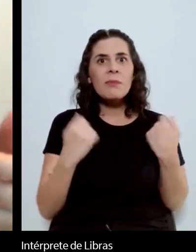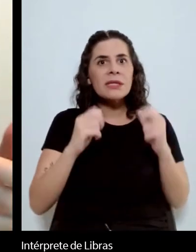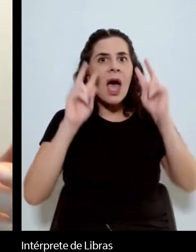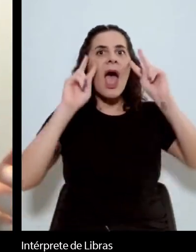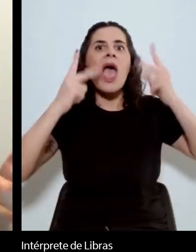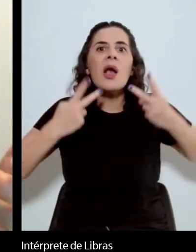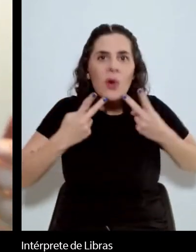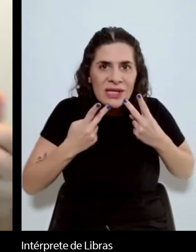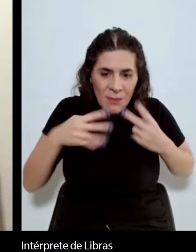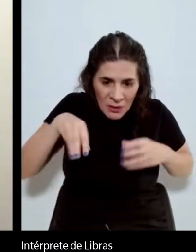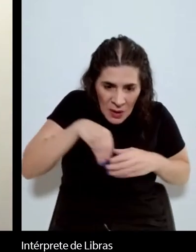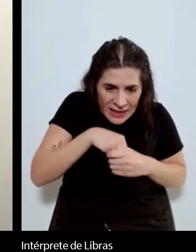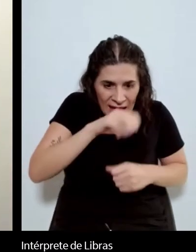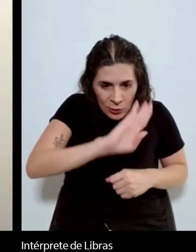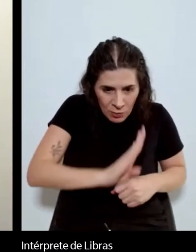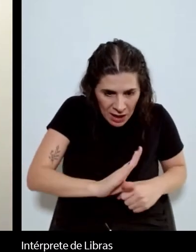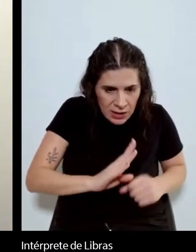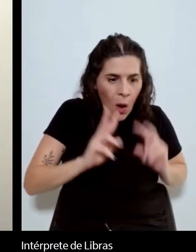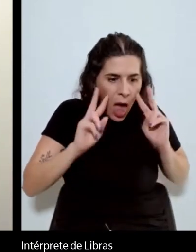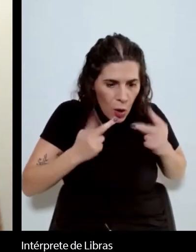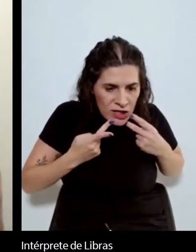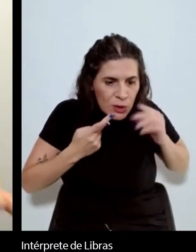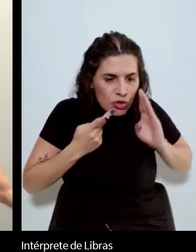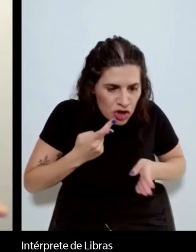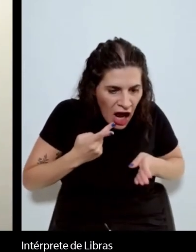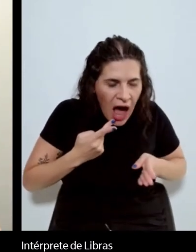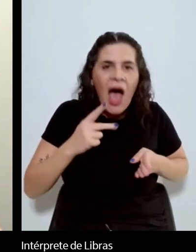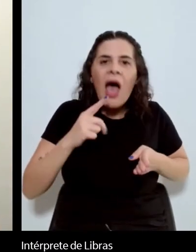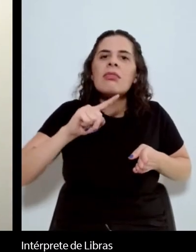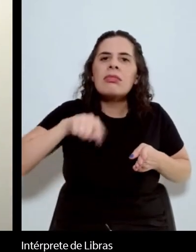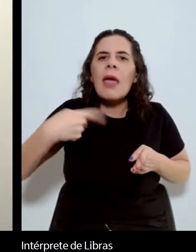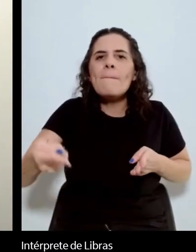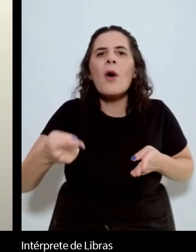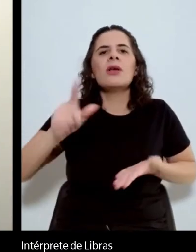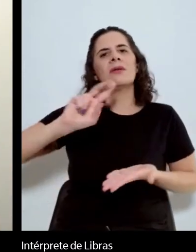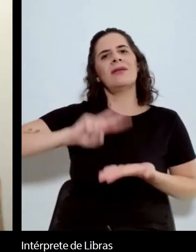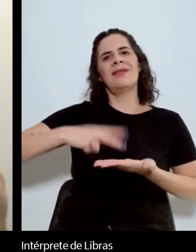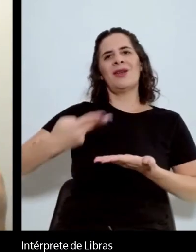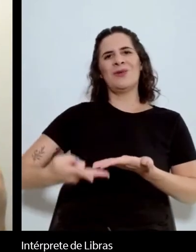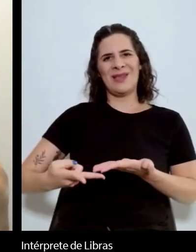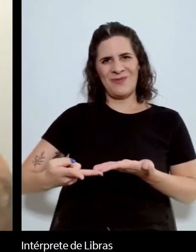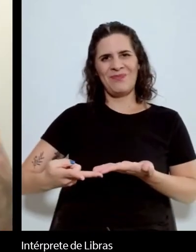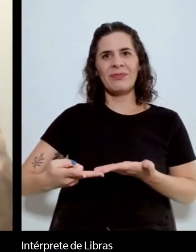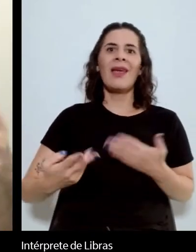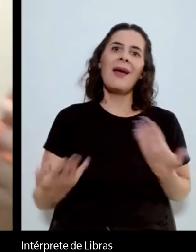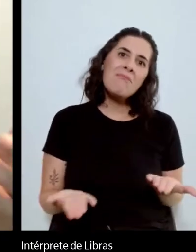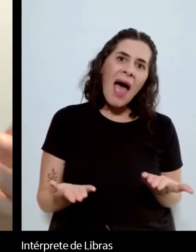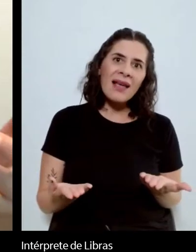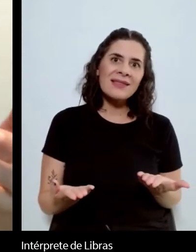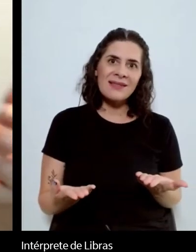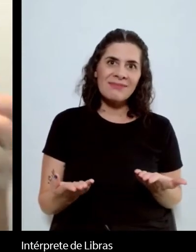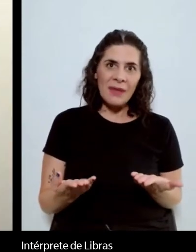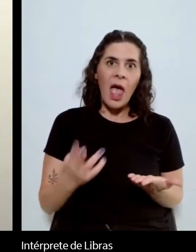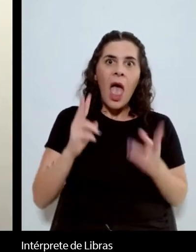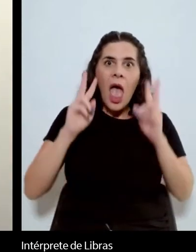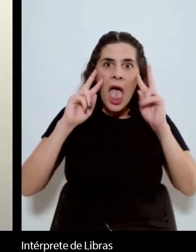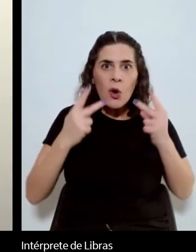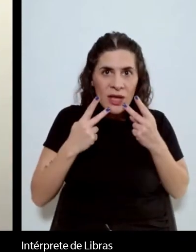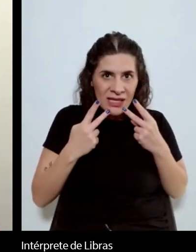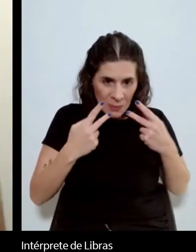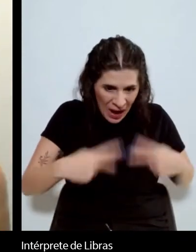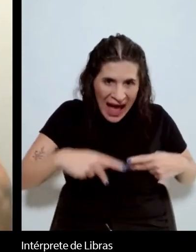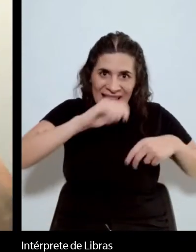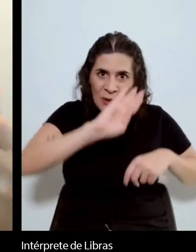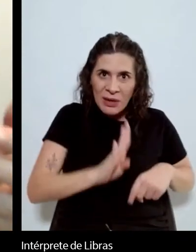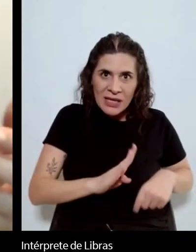para depois serem traduzidos. Entretanto, esse reconhecimento nacional não garante a tradução imediata, é